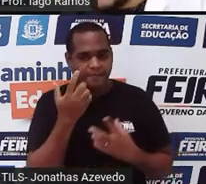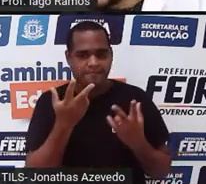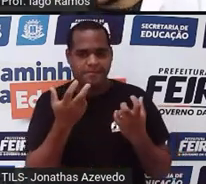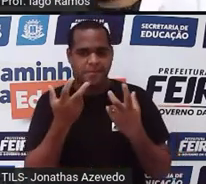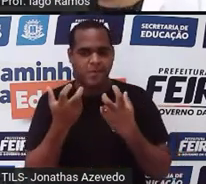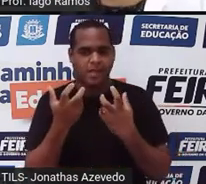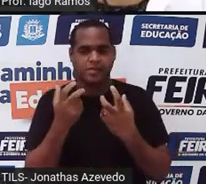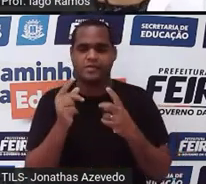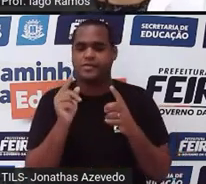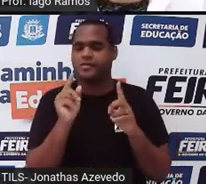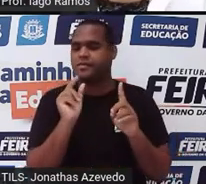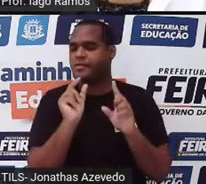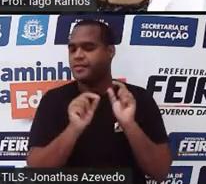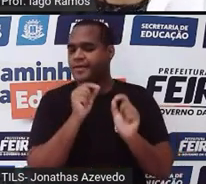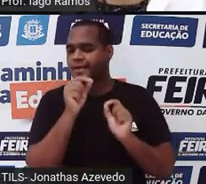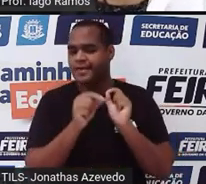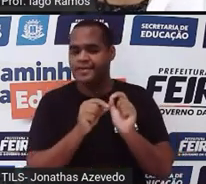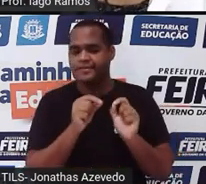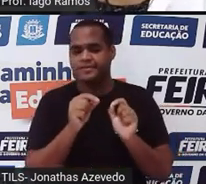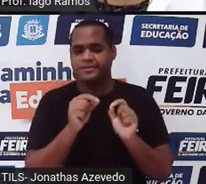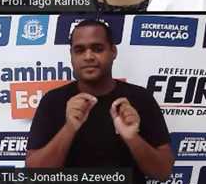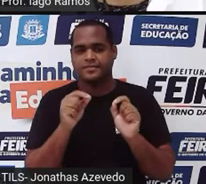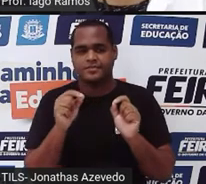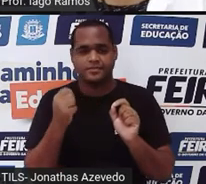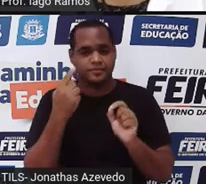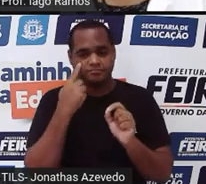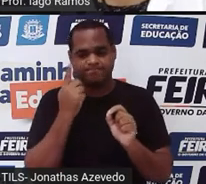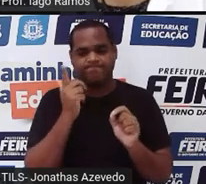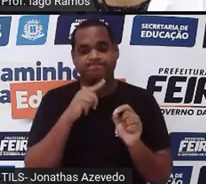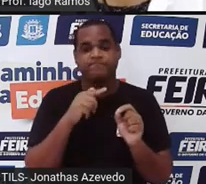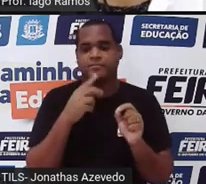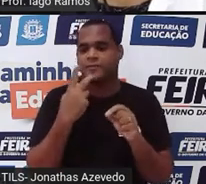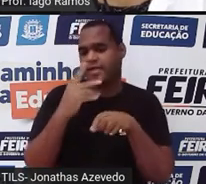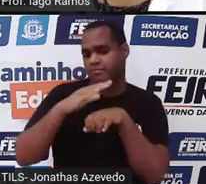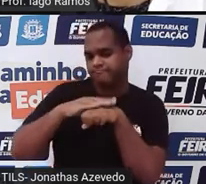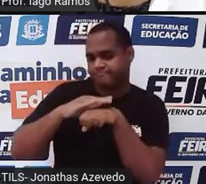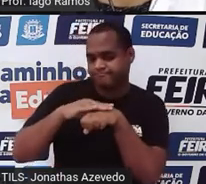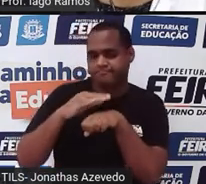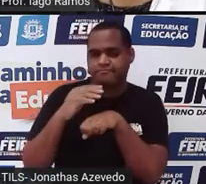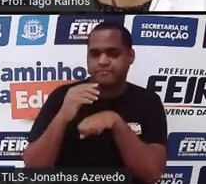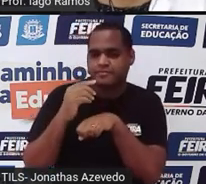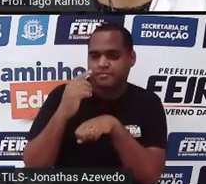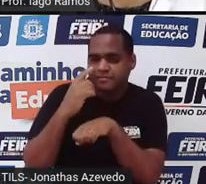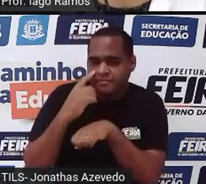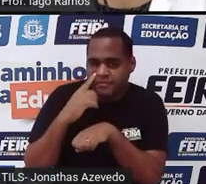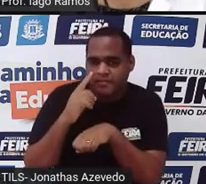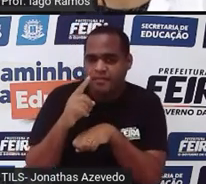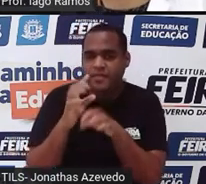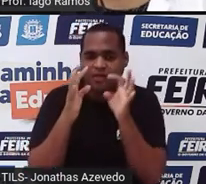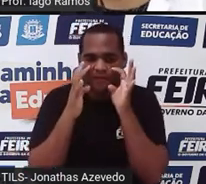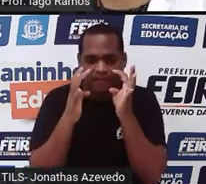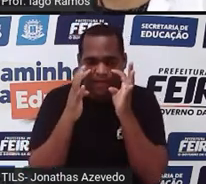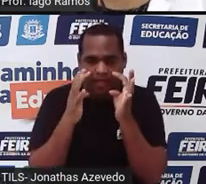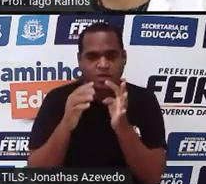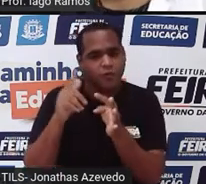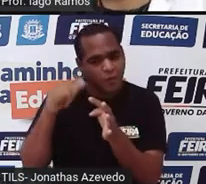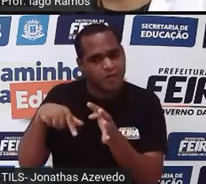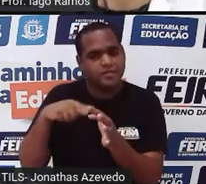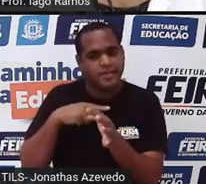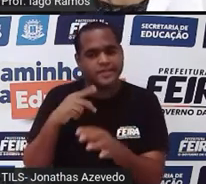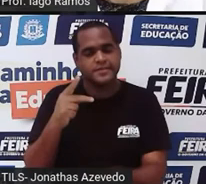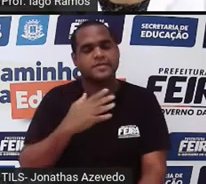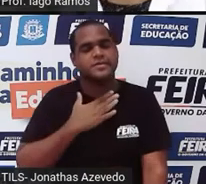percebeu, ó, eu queria que você olhasse mais uma vez com